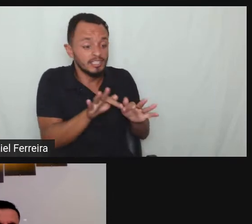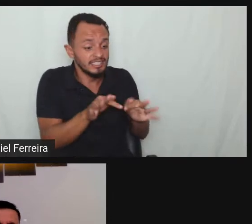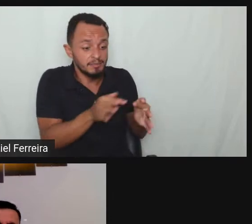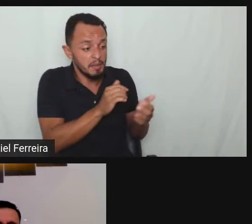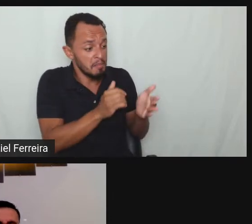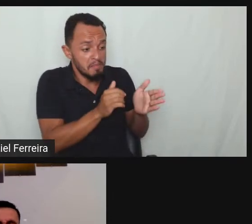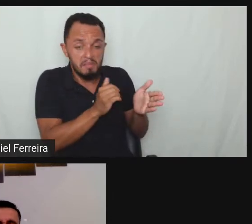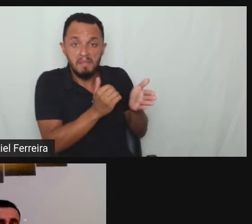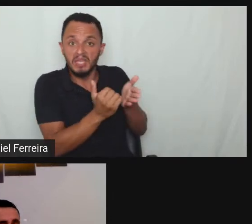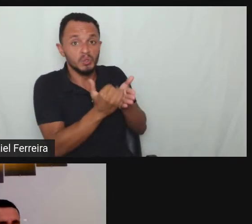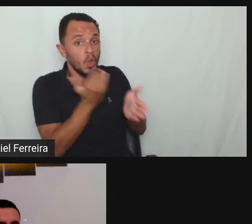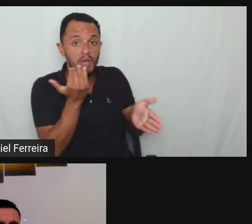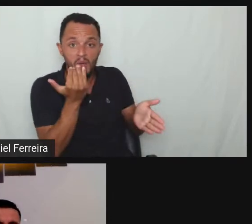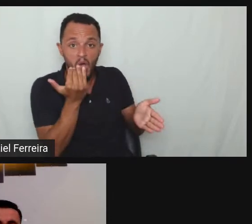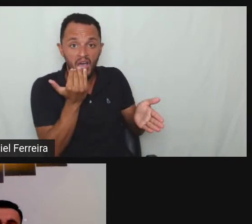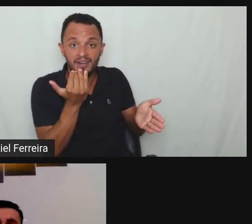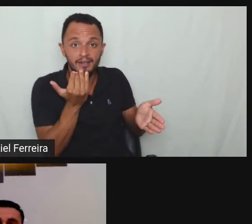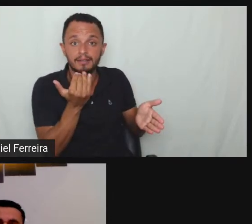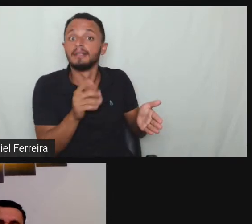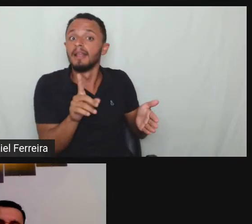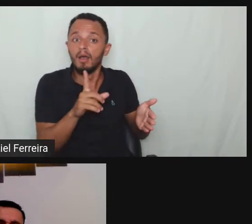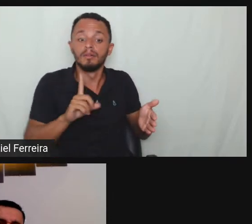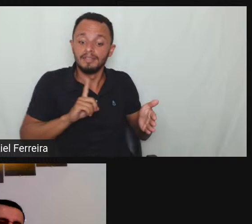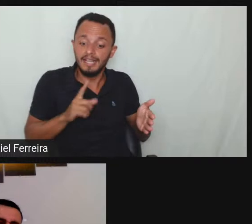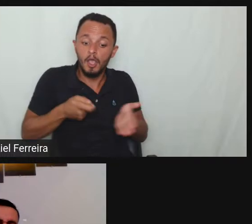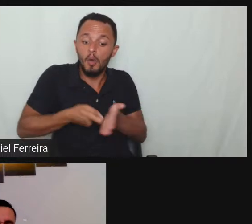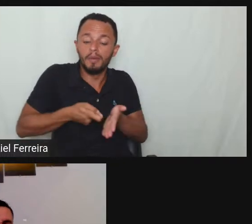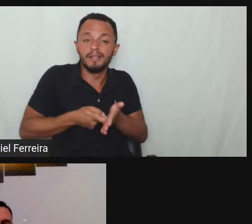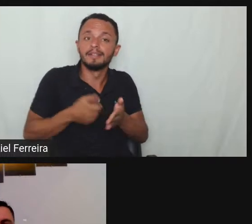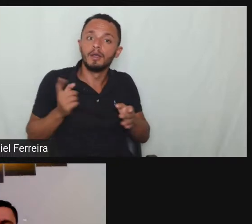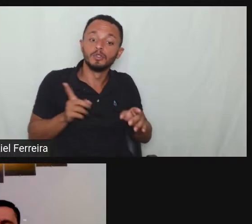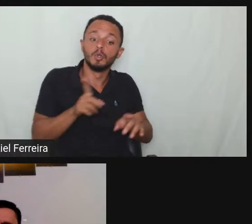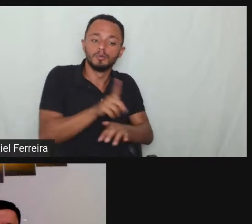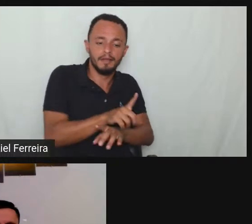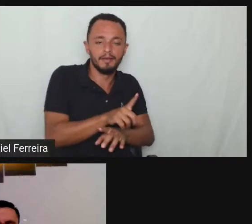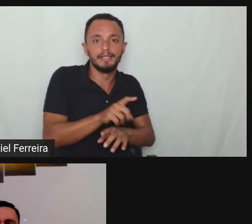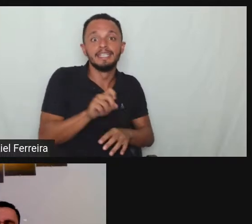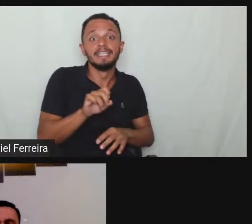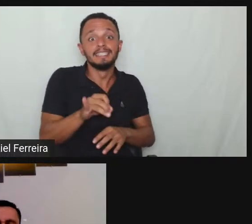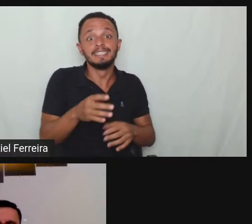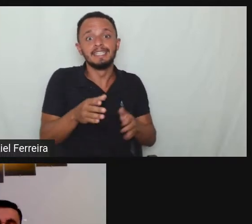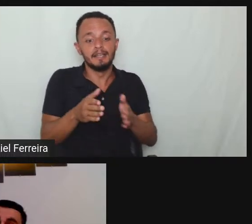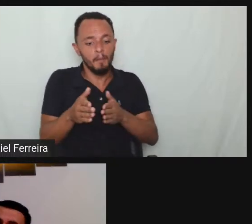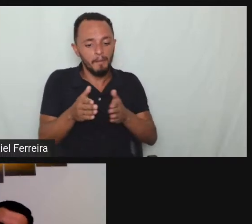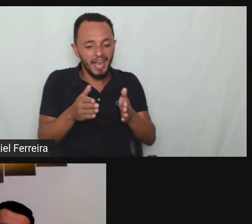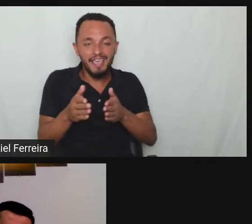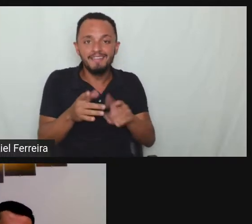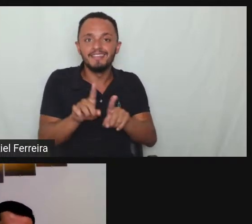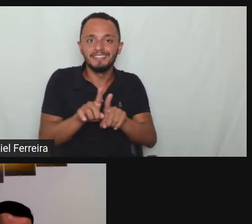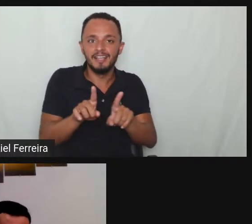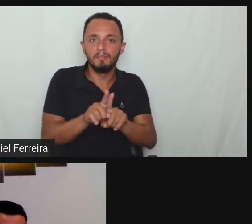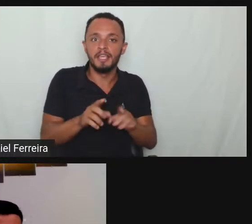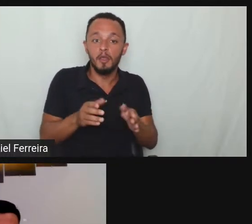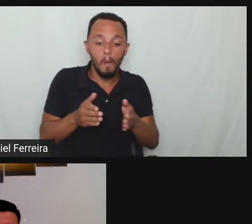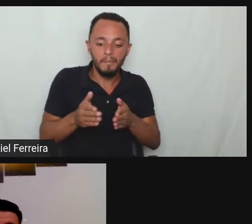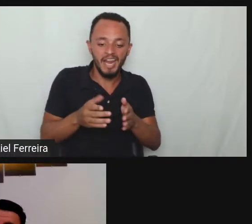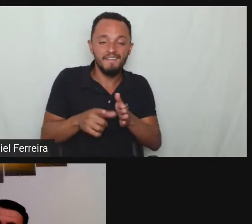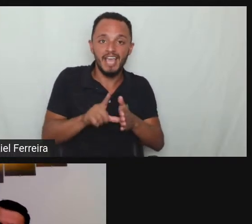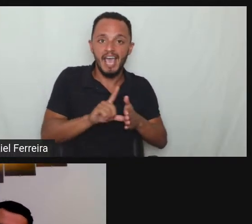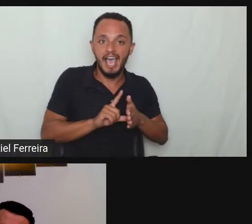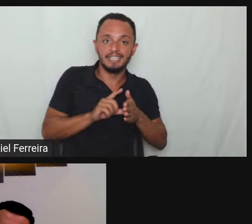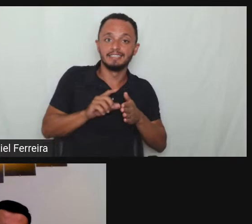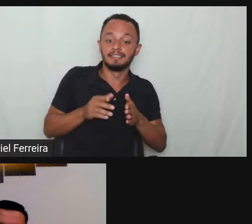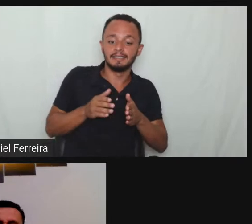de pessoas com deficiência contratada ou se ela demitir sem essa prévia contratação que é prévia não tem